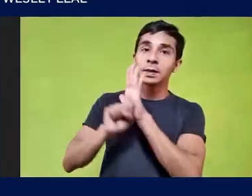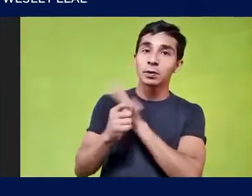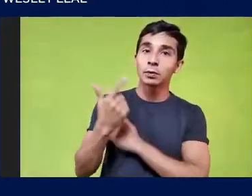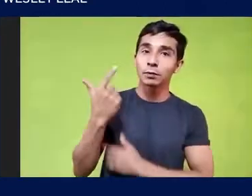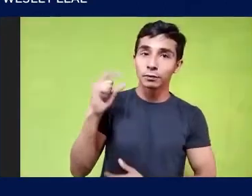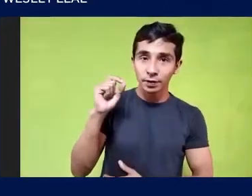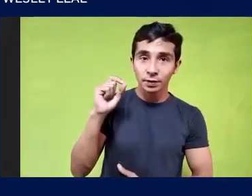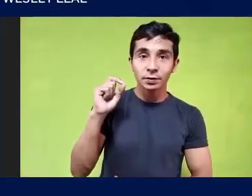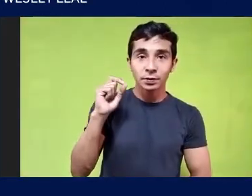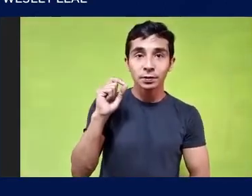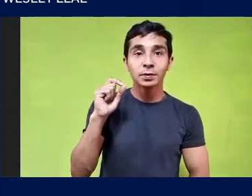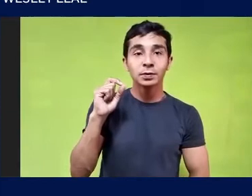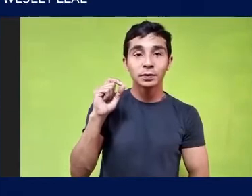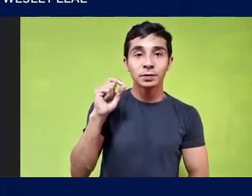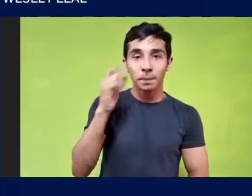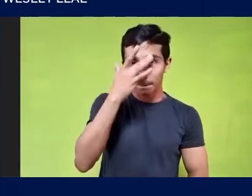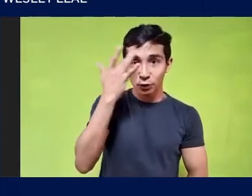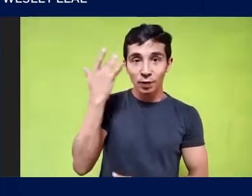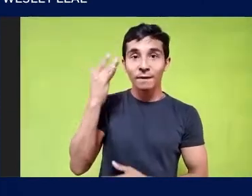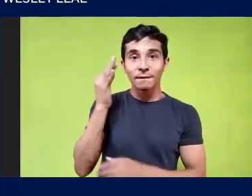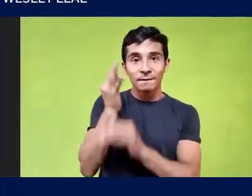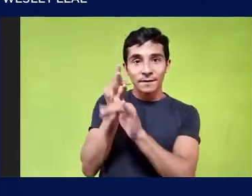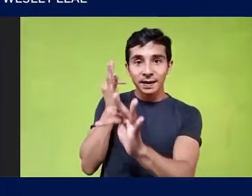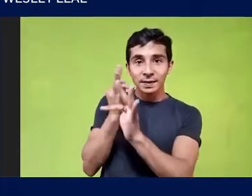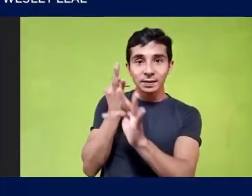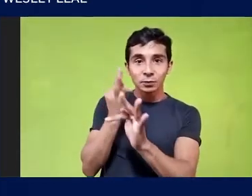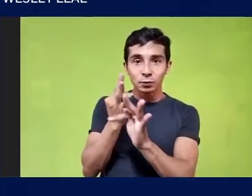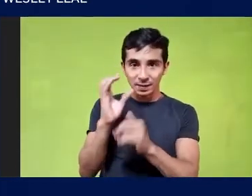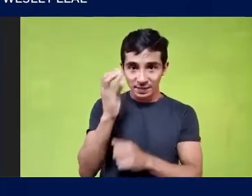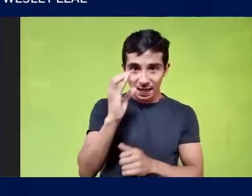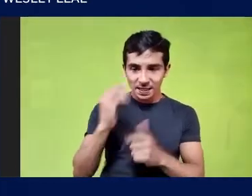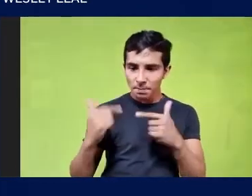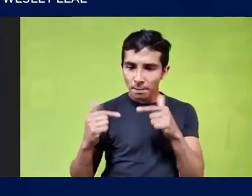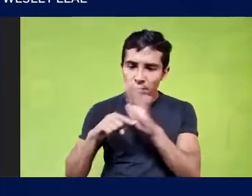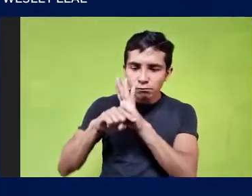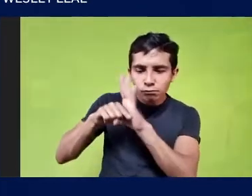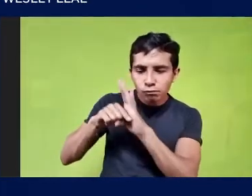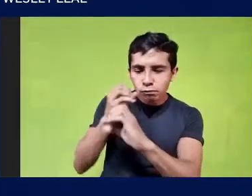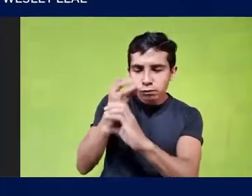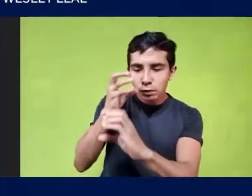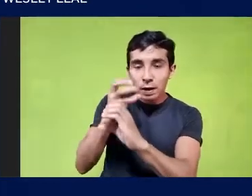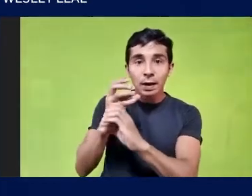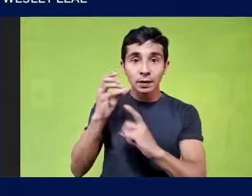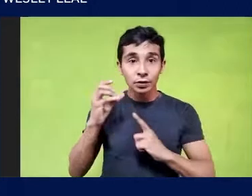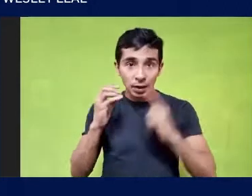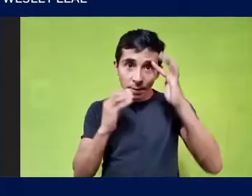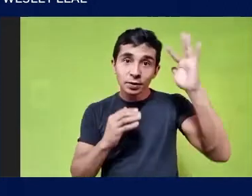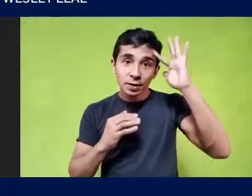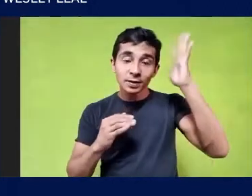imaginação Como condição para fazer ciência Como o Einstein Como o Steve Hopp